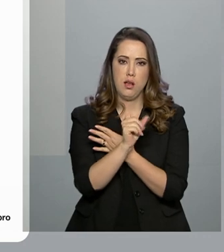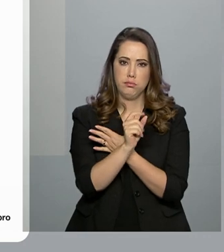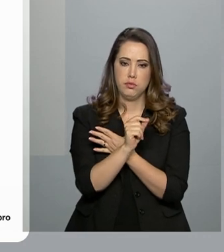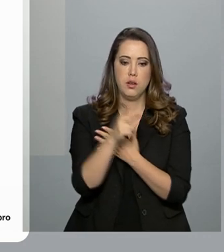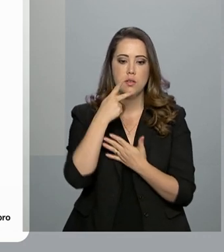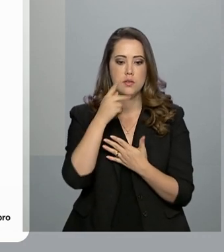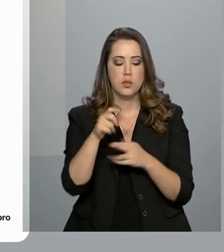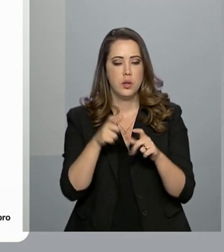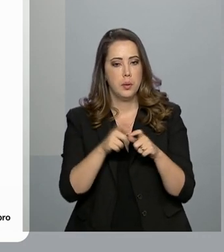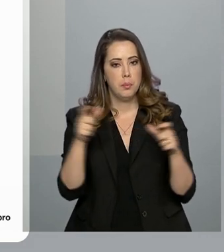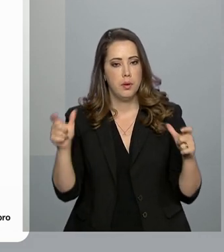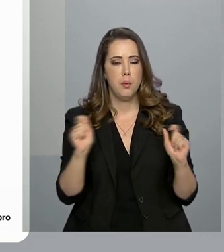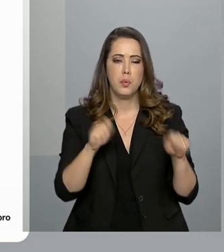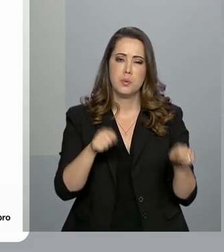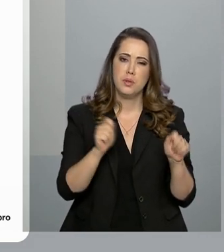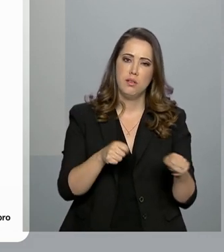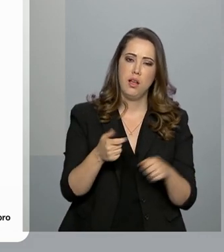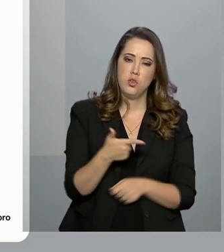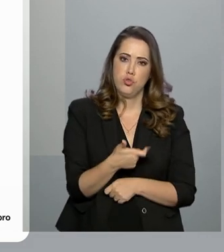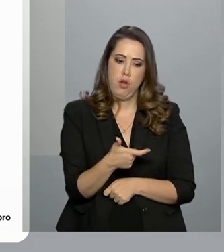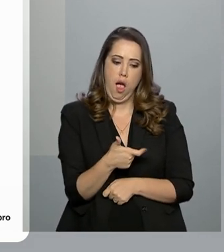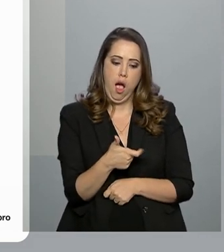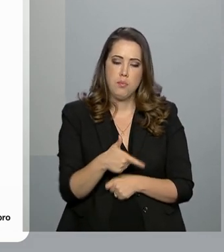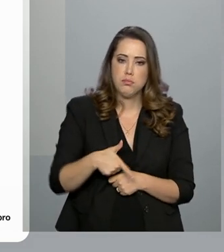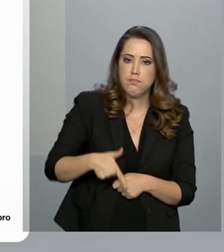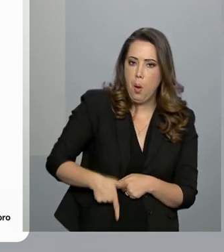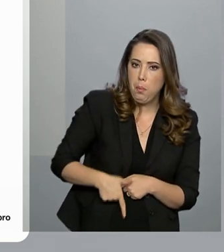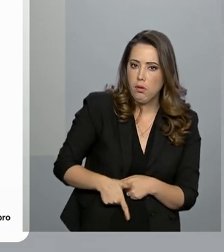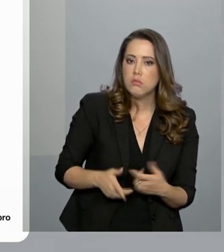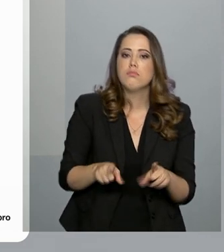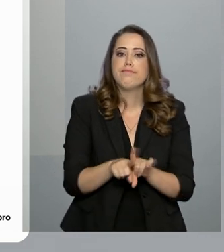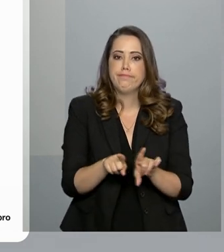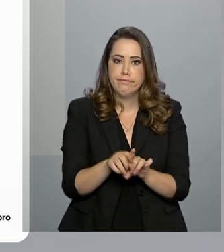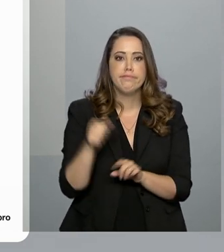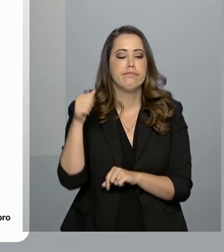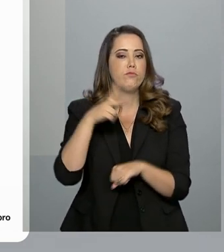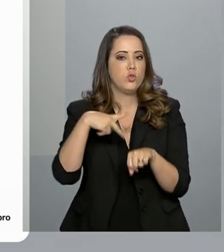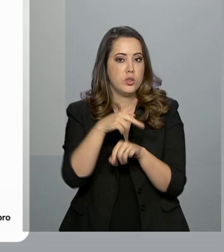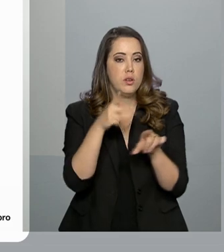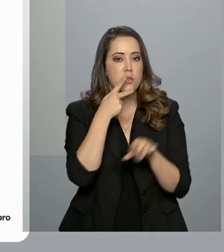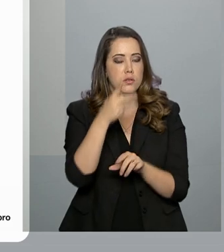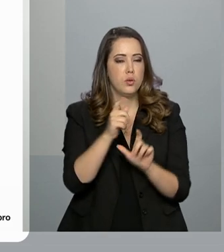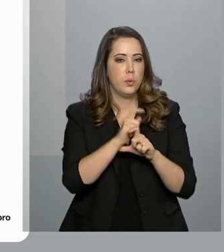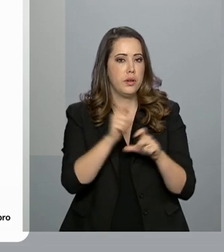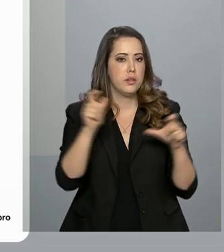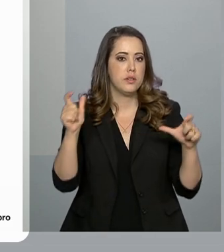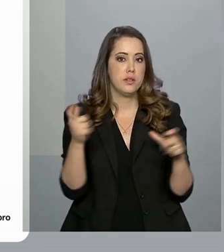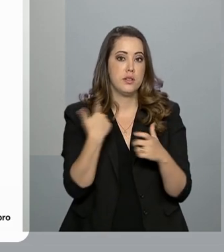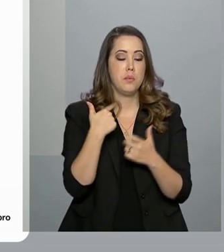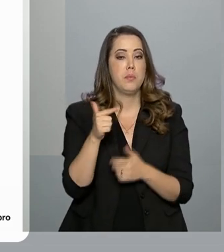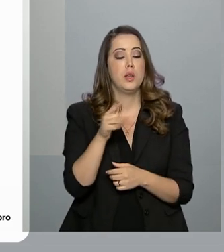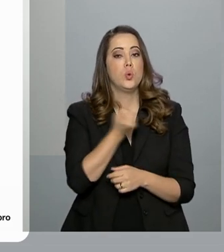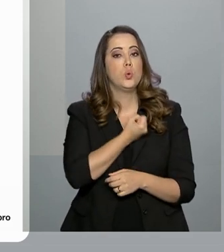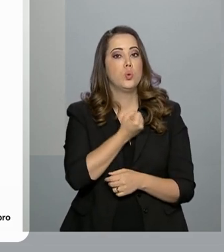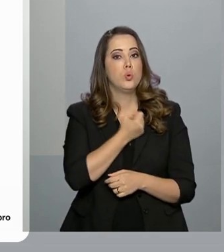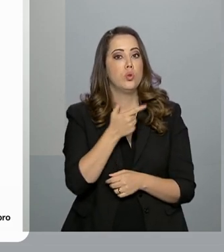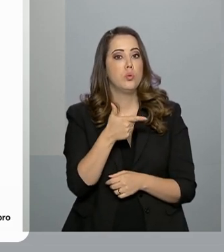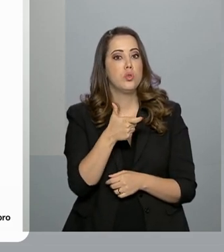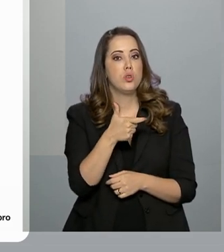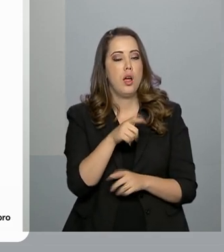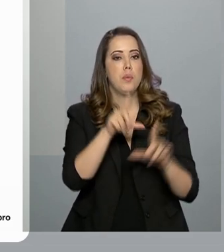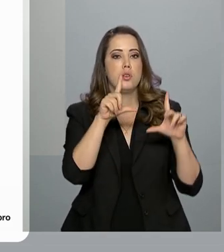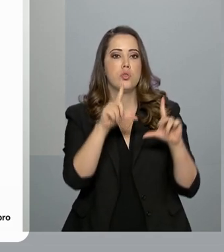ampliação da posse e do porte de armas no país. O presidente Bolsonaro relacionou o crescimento no registro de armas de fogo à